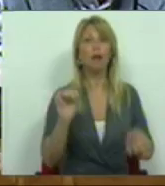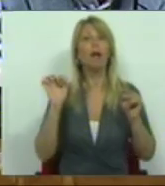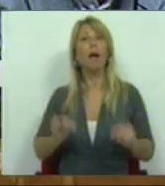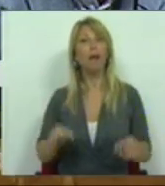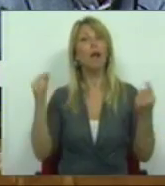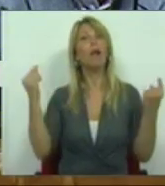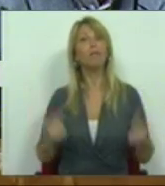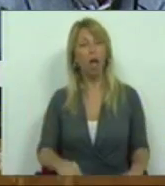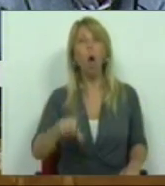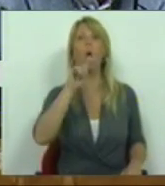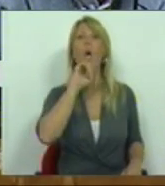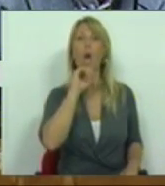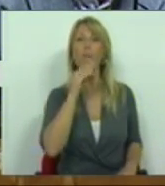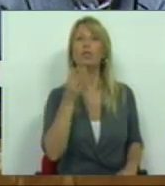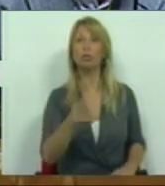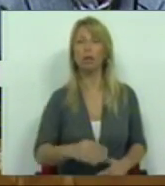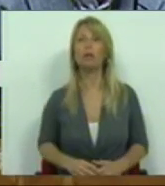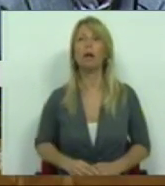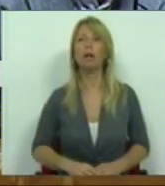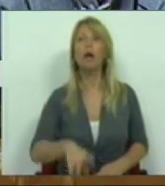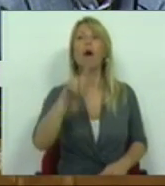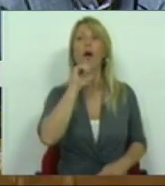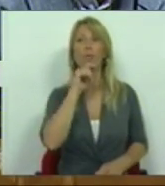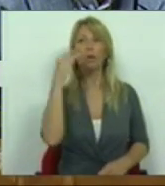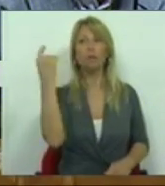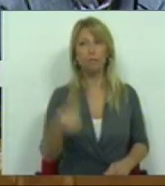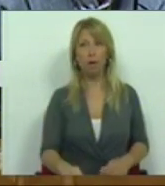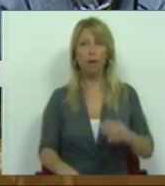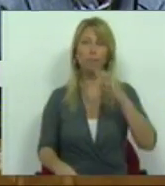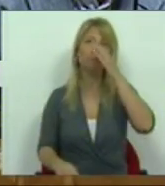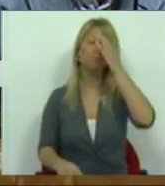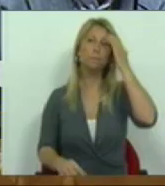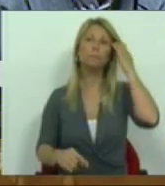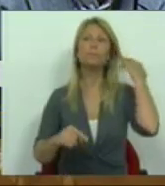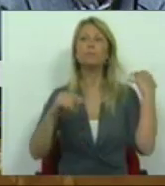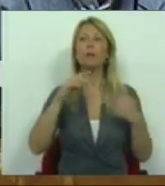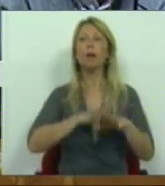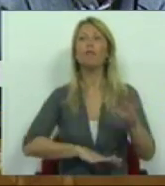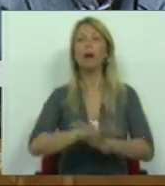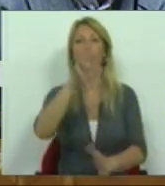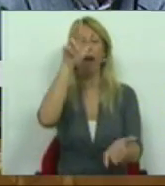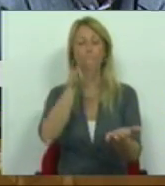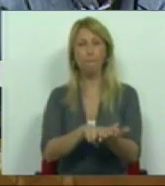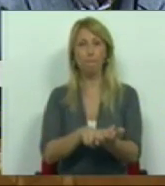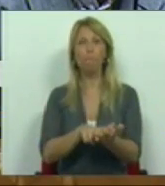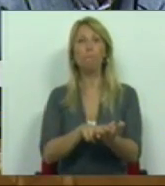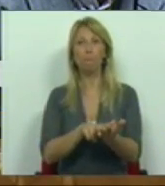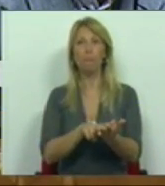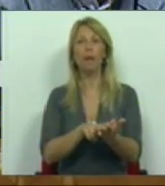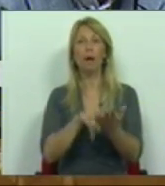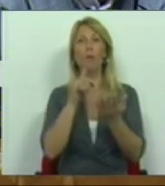aqui uma oportunidade, uma oportunidade de aprovar um procedimento